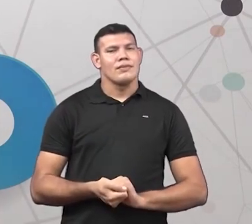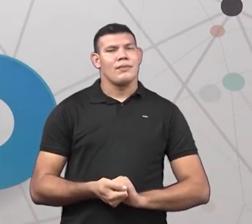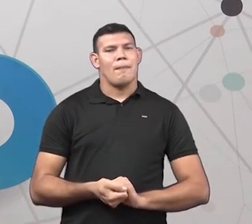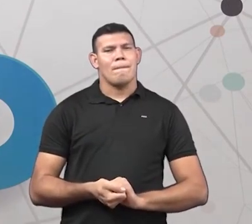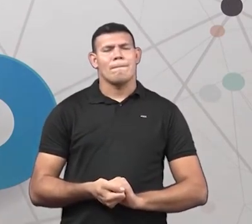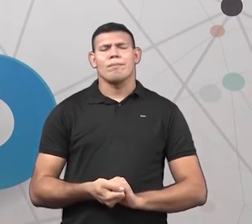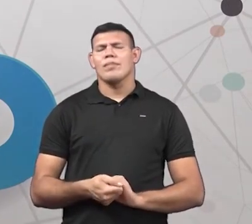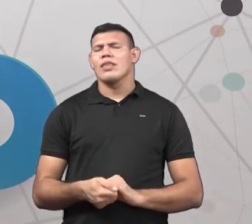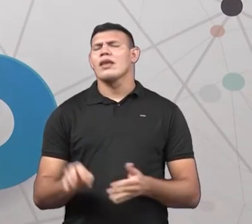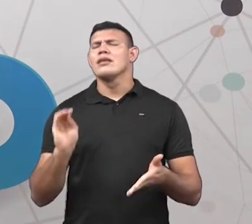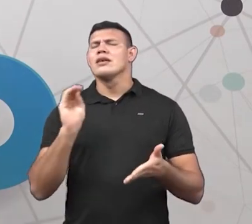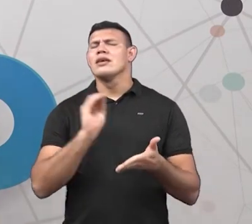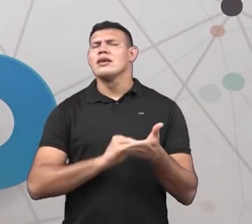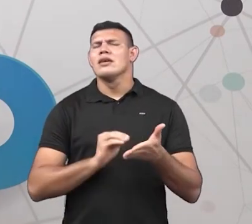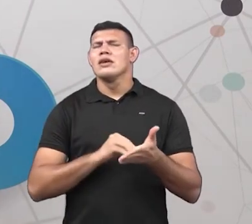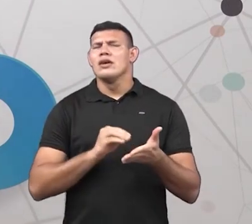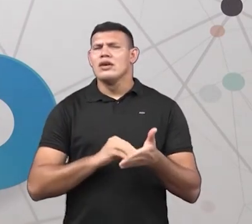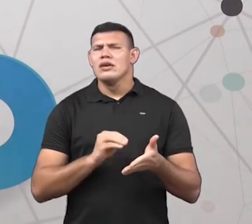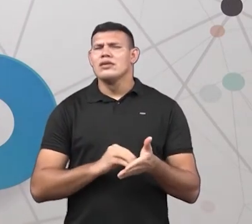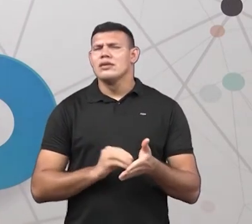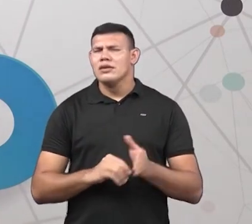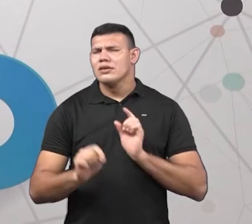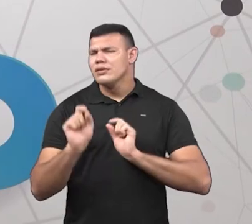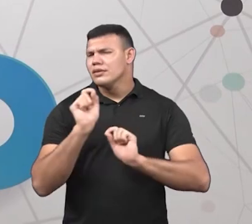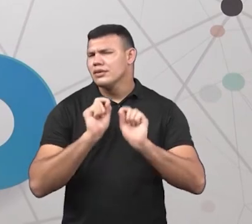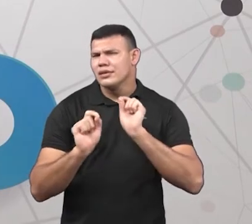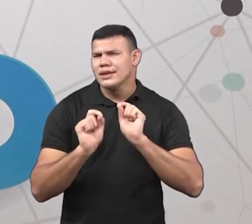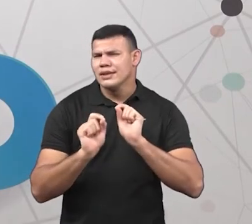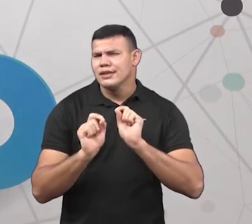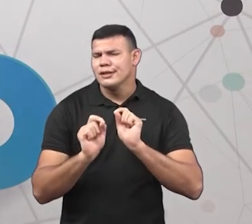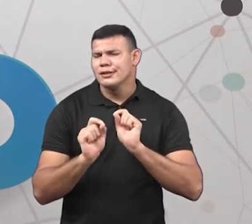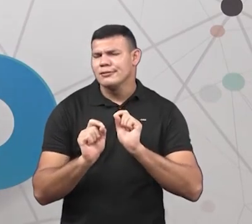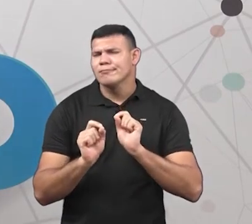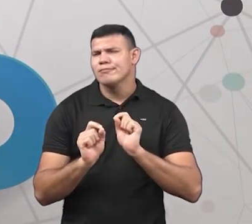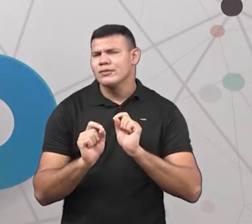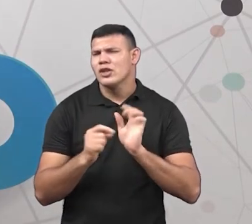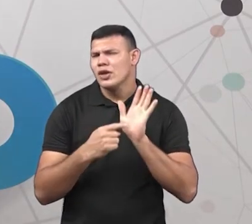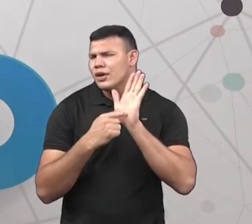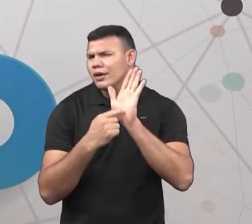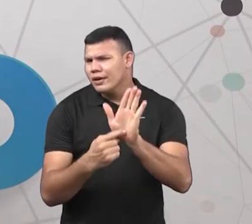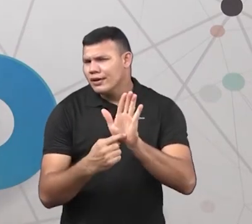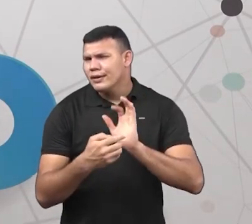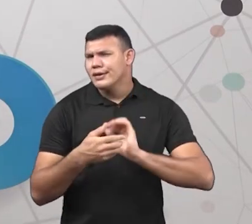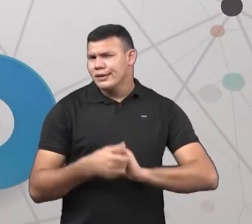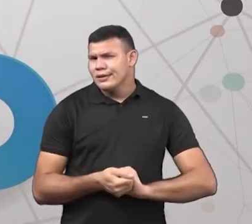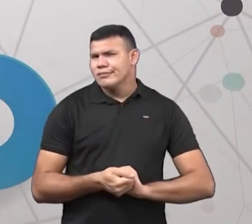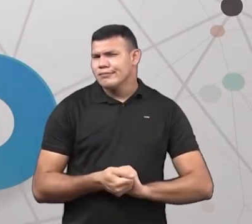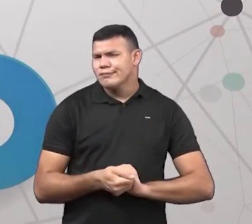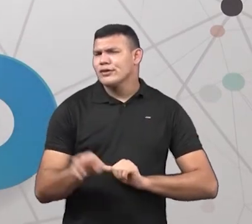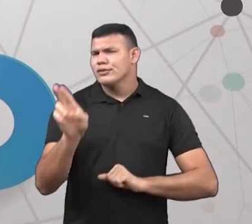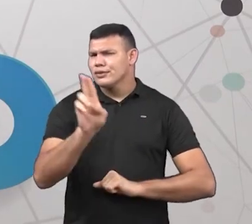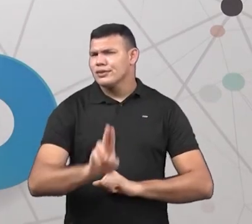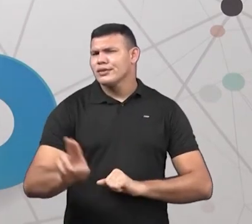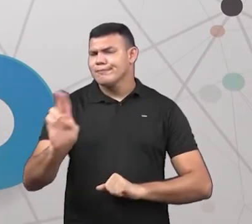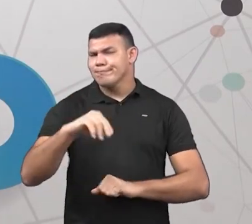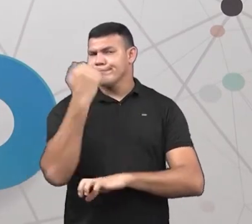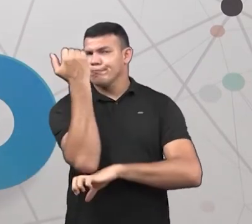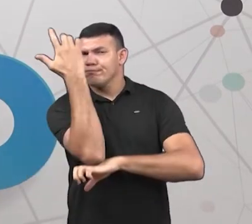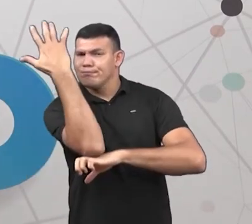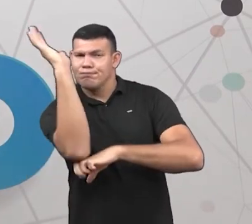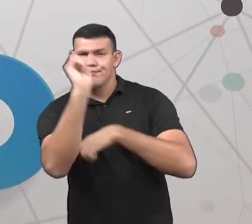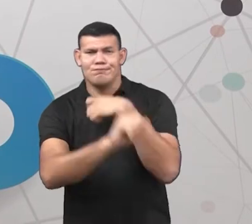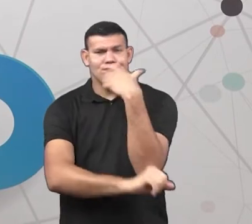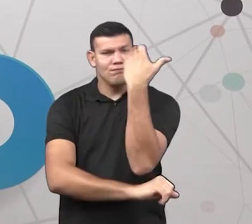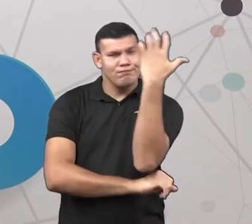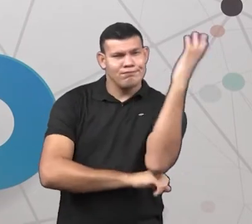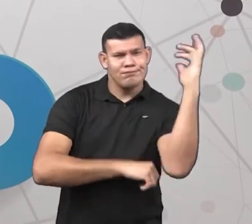Mas tá faltando outra coisa também, professor. Que o senhor falou, o senhor falou, mostrou. Que também é utilizado na natureza. Será?